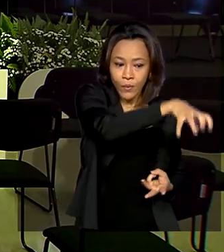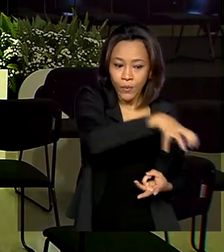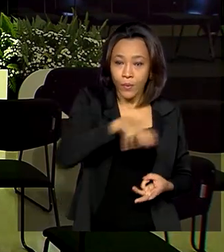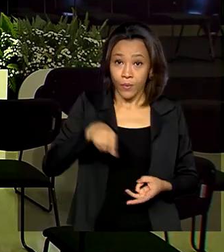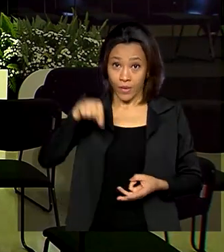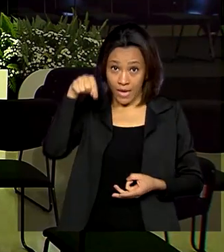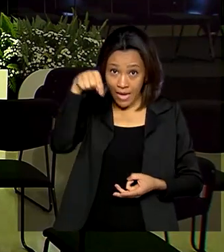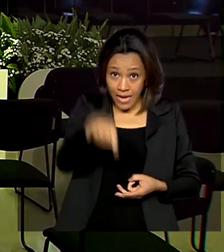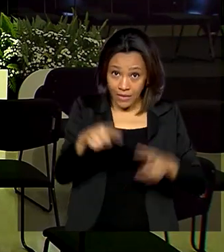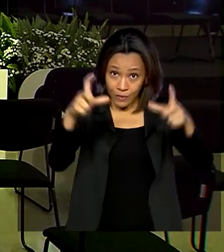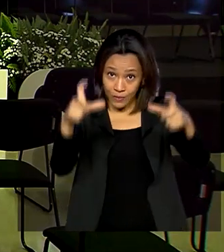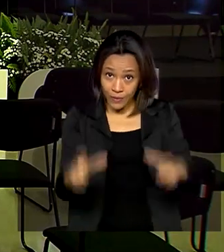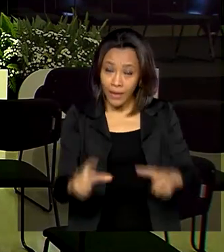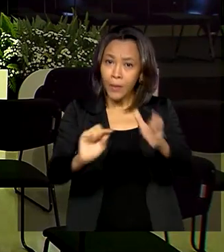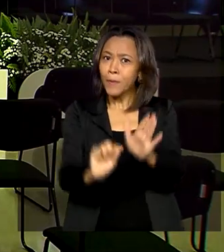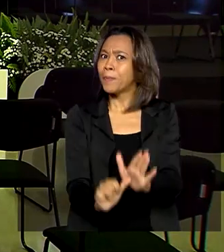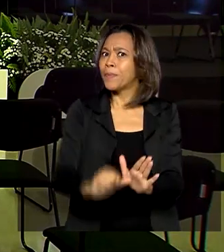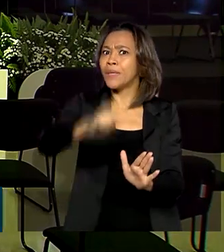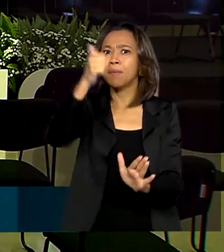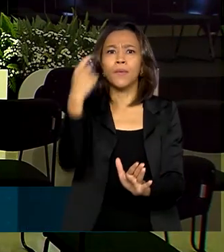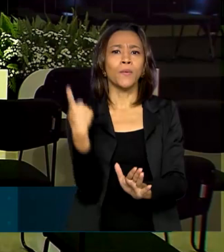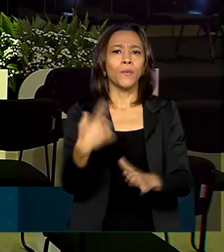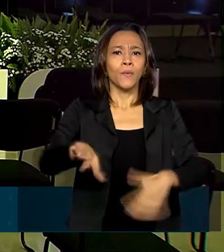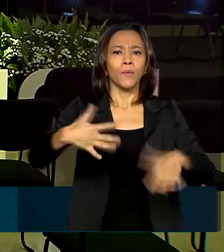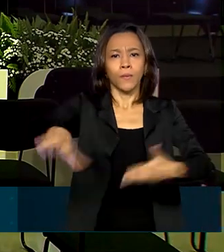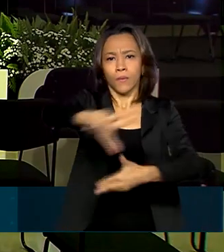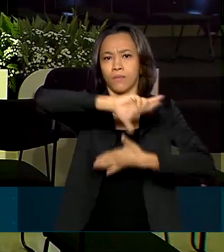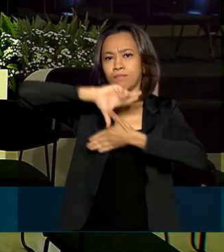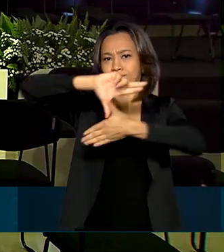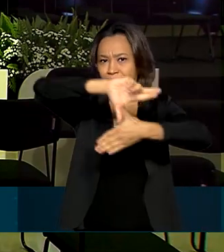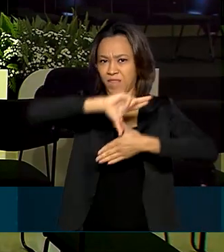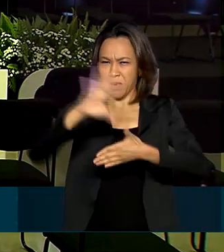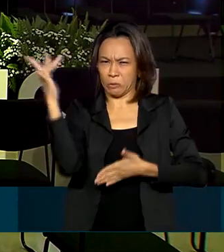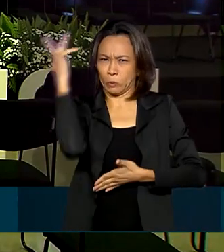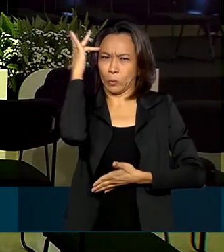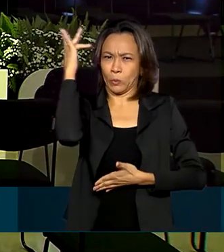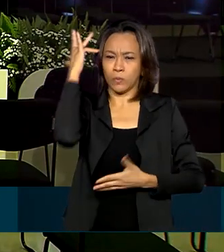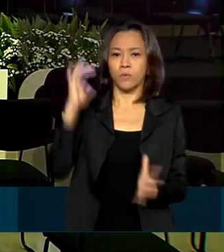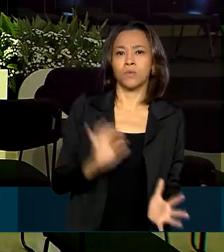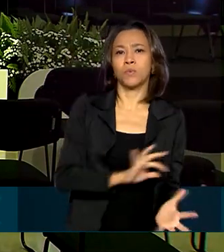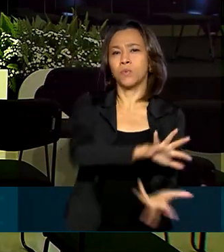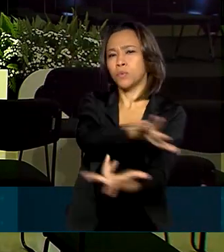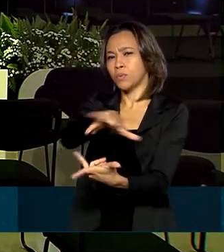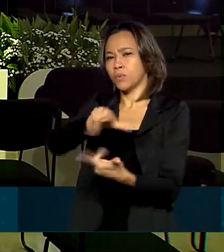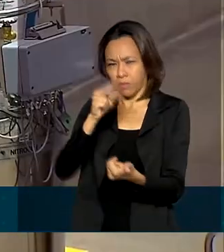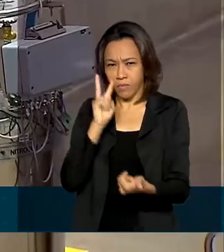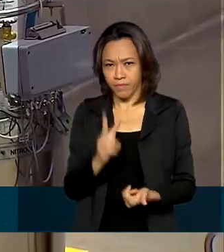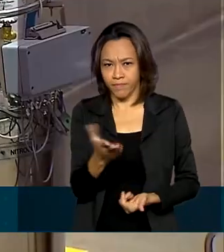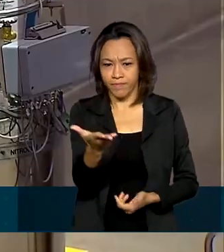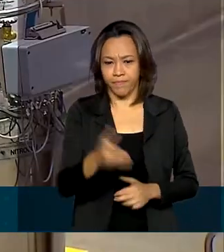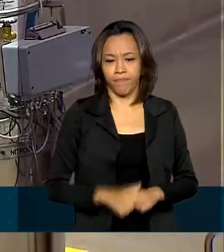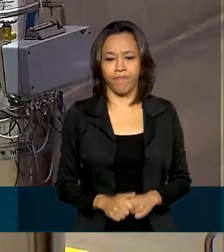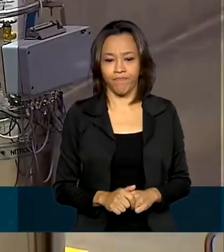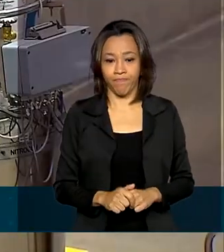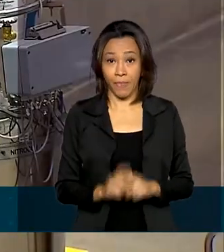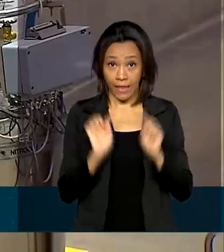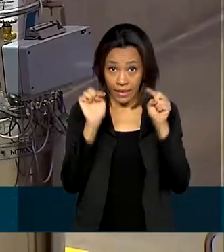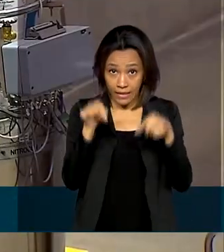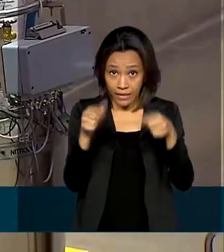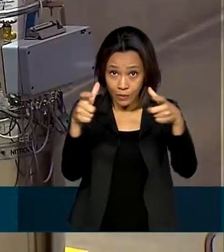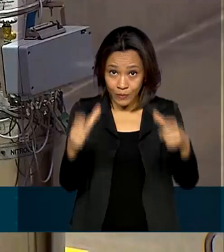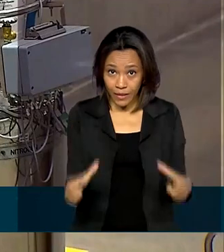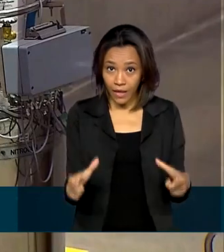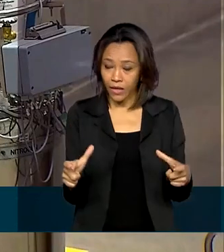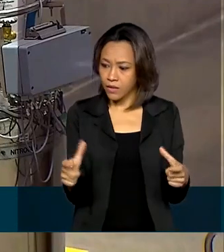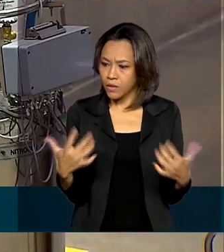América Latina e é um dos mais sofisticados do mundo. Vamos ver mais na reportagem. Por aqui, não